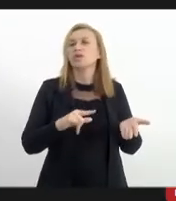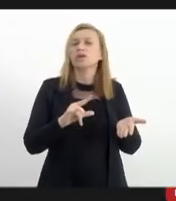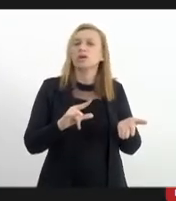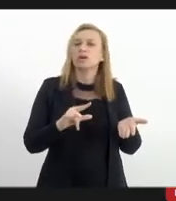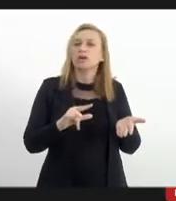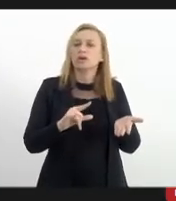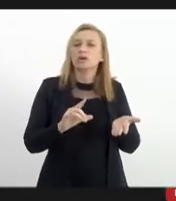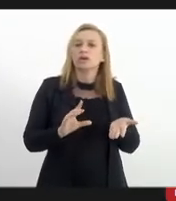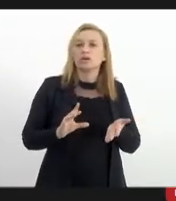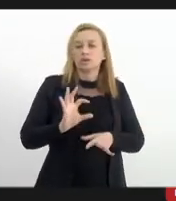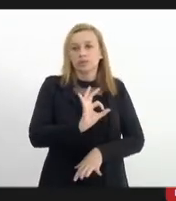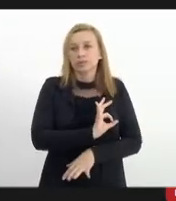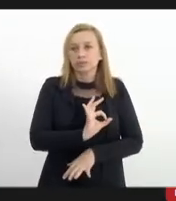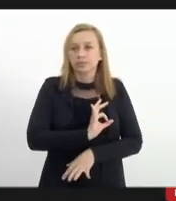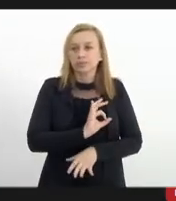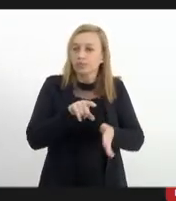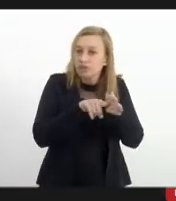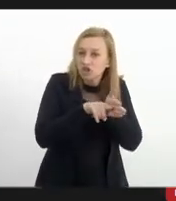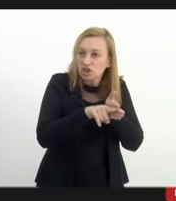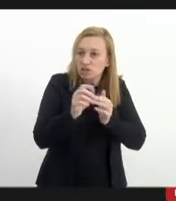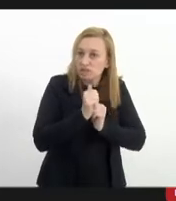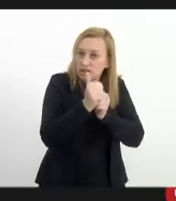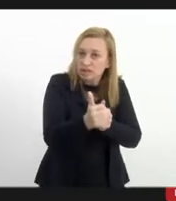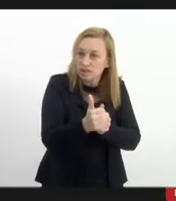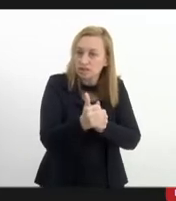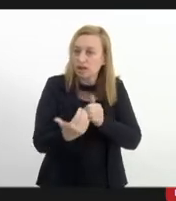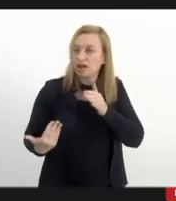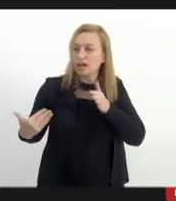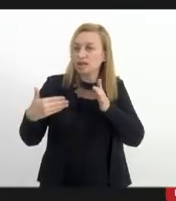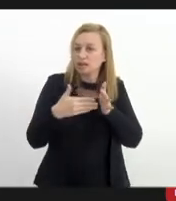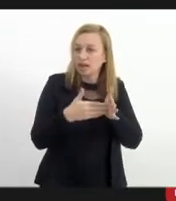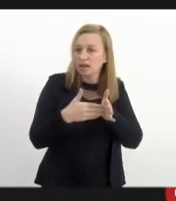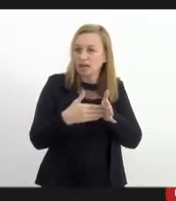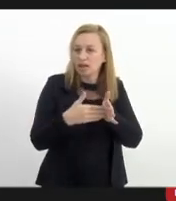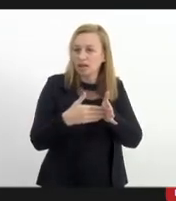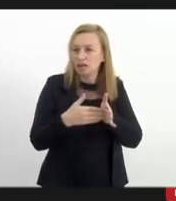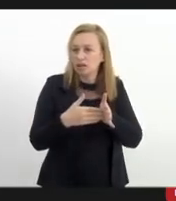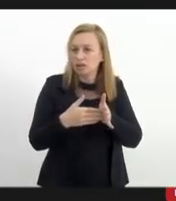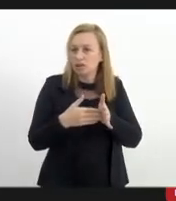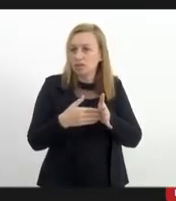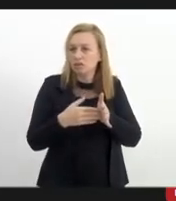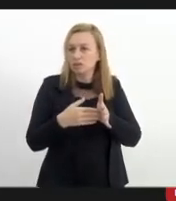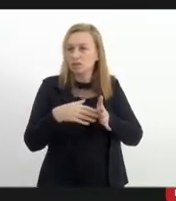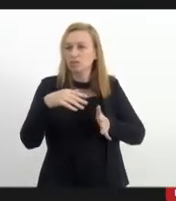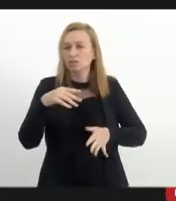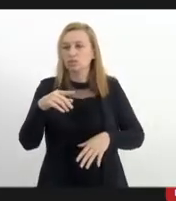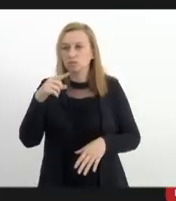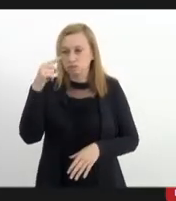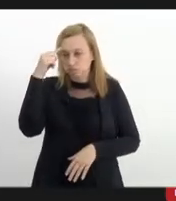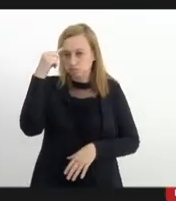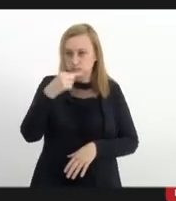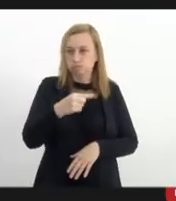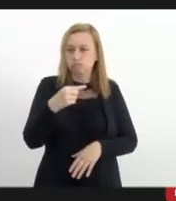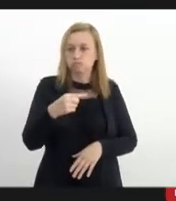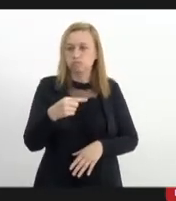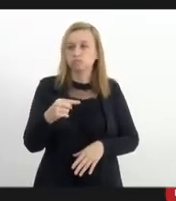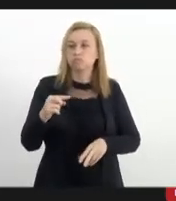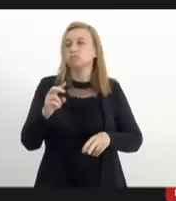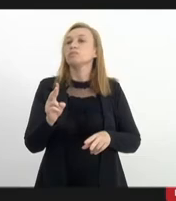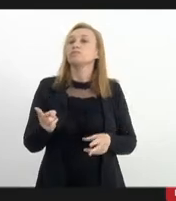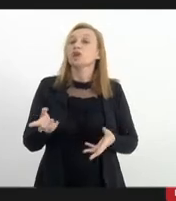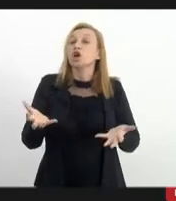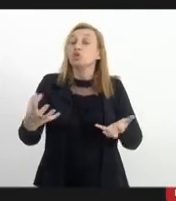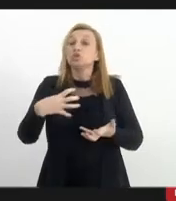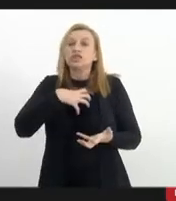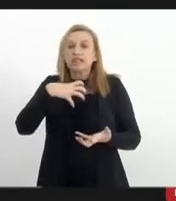investigação vai seguindo até num dado momento em que os mandados são, existe a representação por parte da autoridade policial no